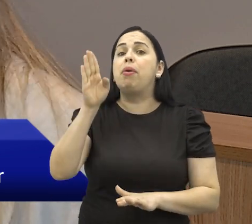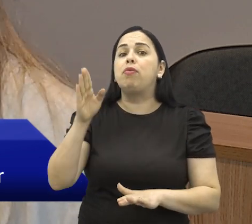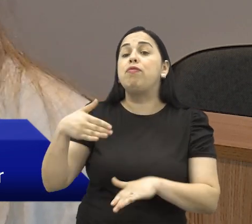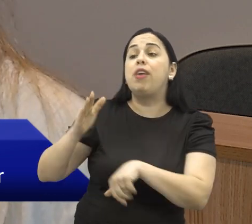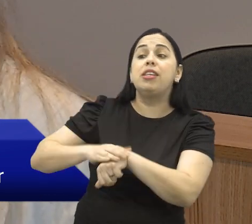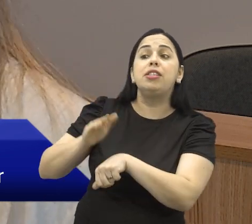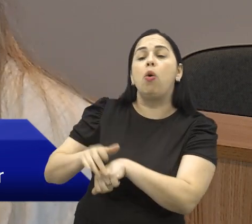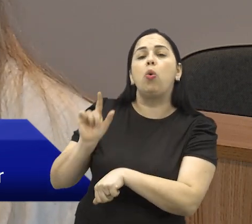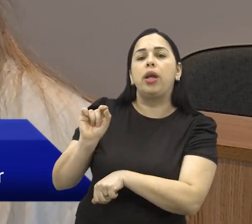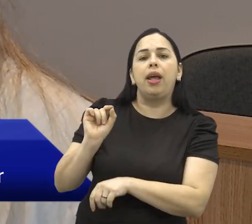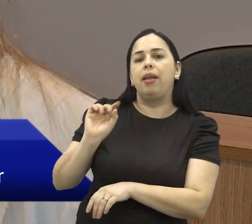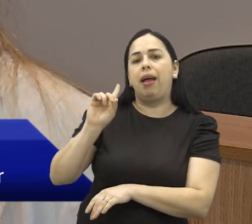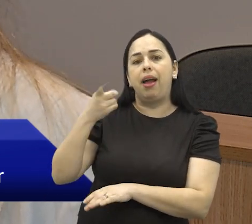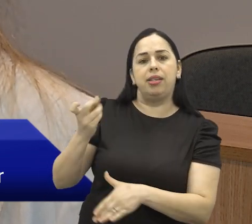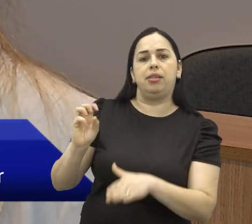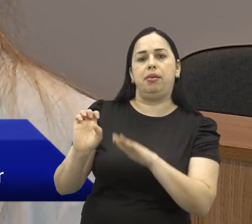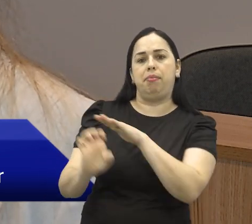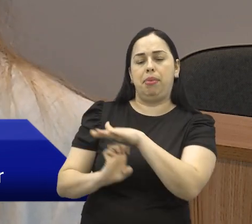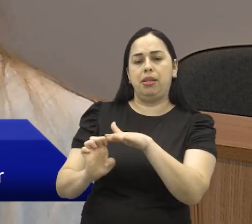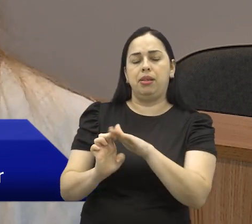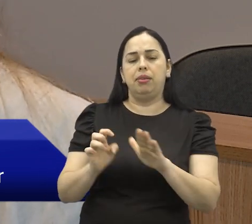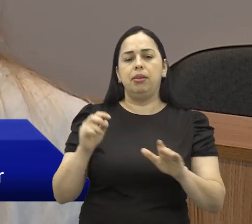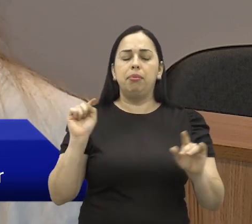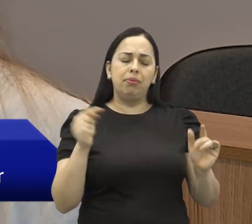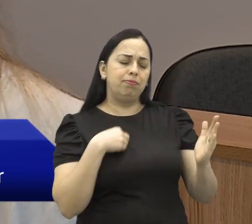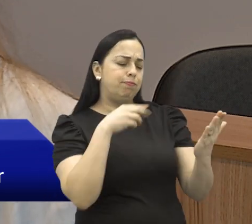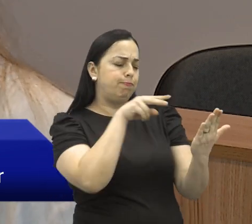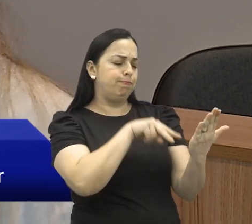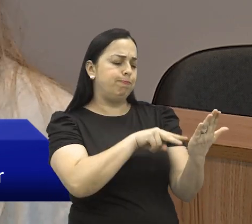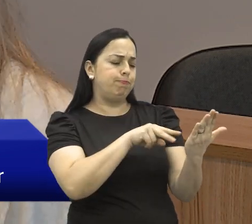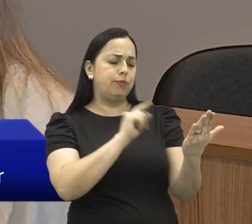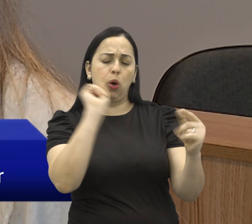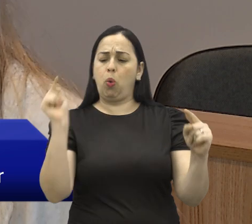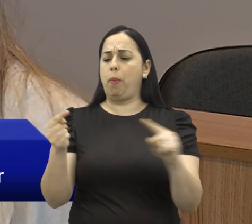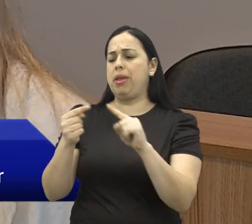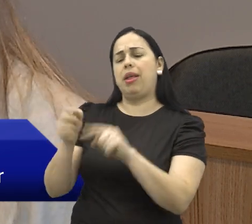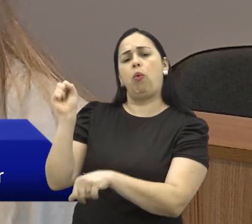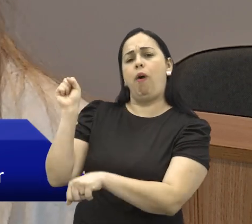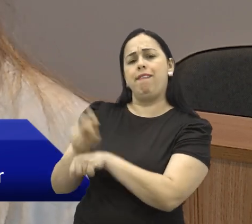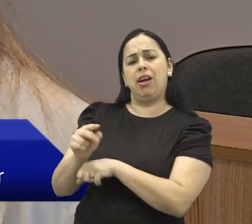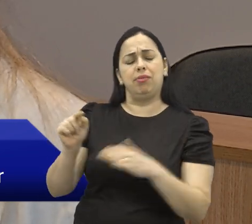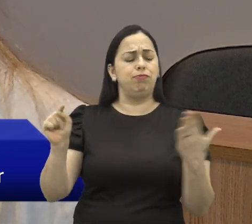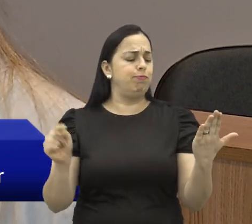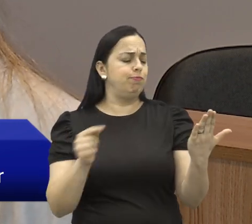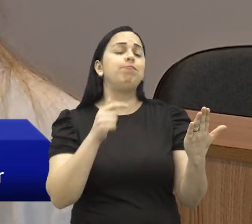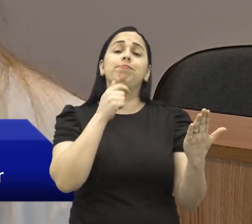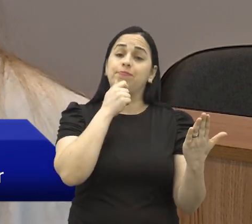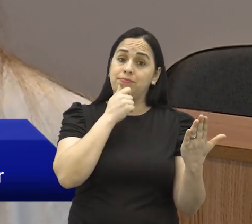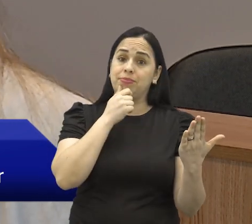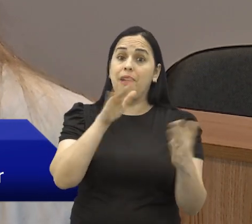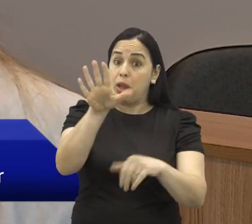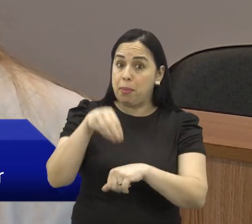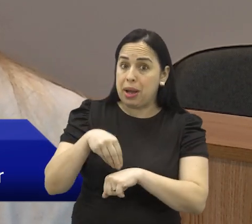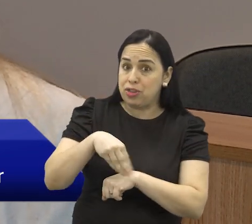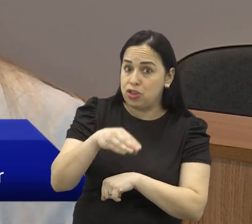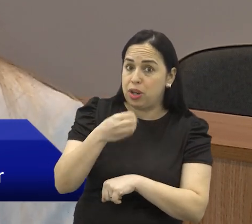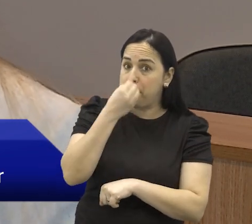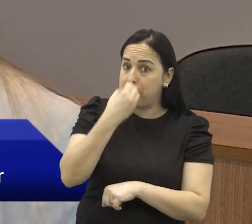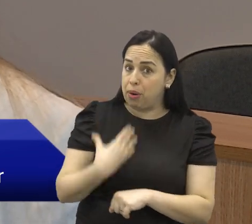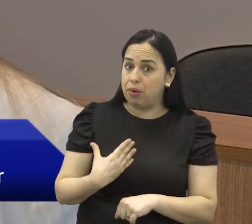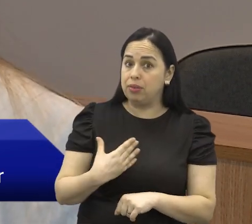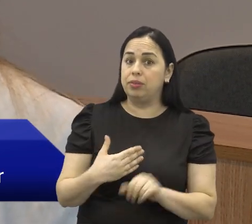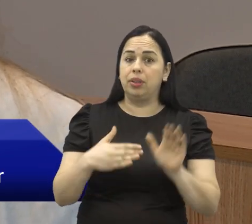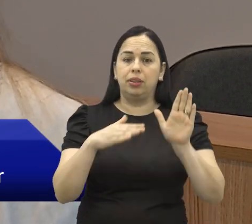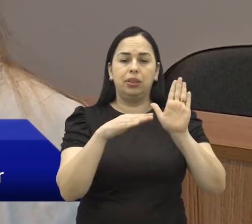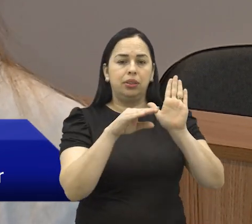que exercia nessa função, né? Para a gente ver se as experiências do candidato são compatíveis com os requisitos da vaga também. E uma dica bônus é